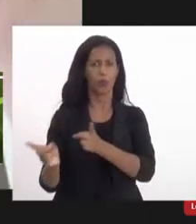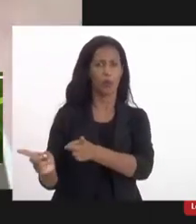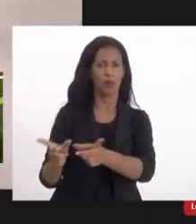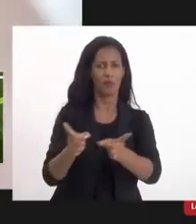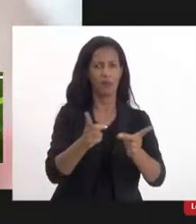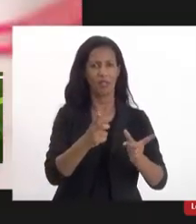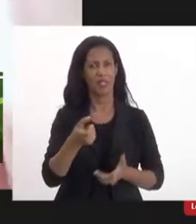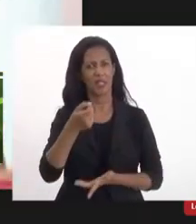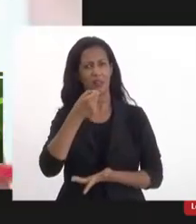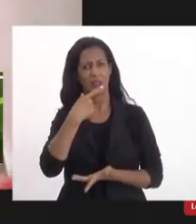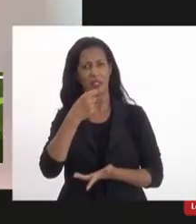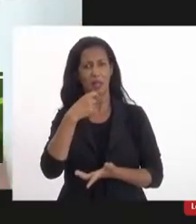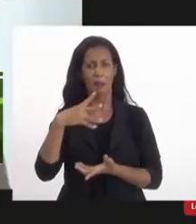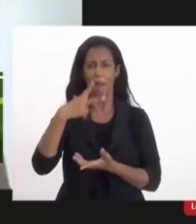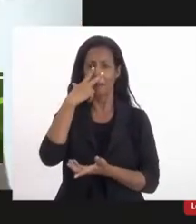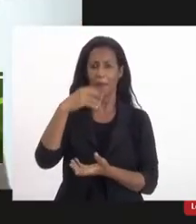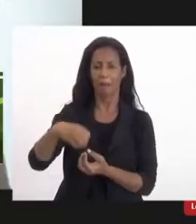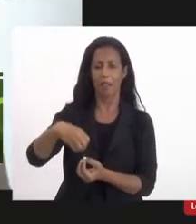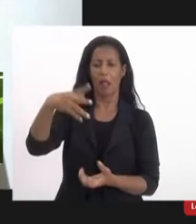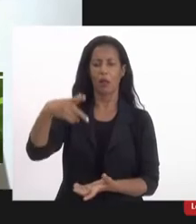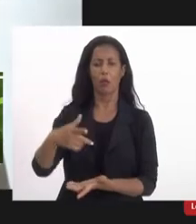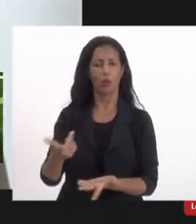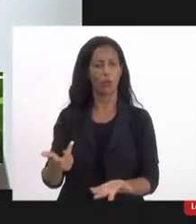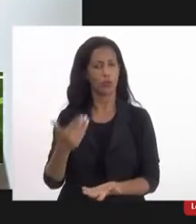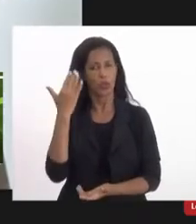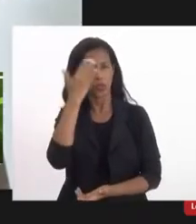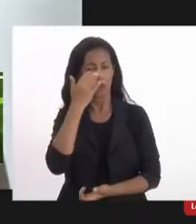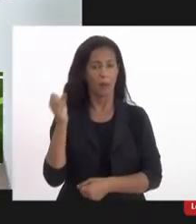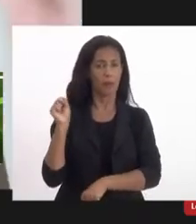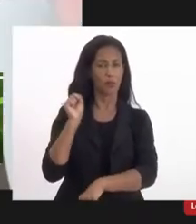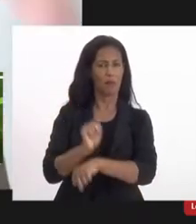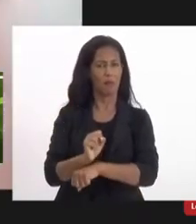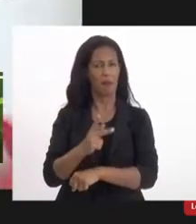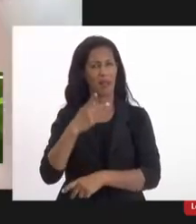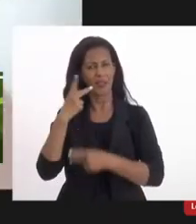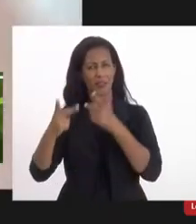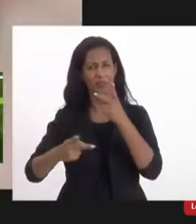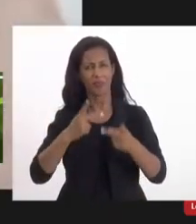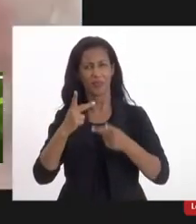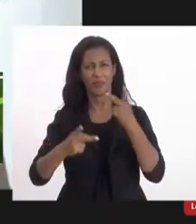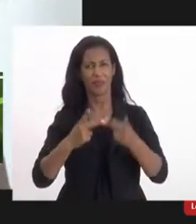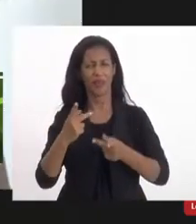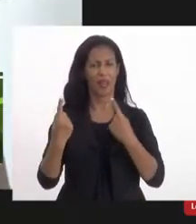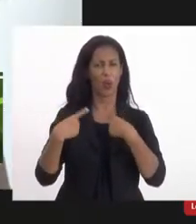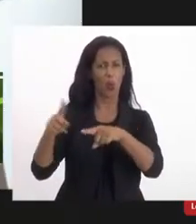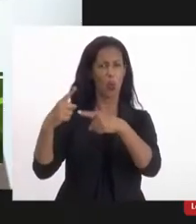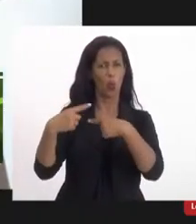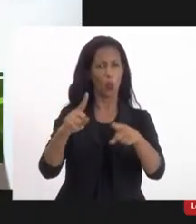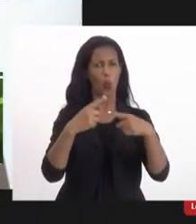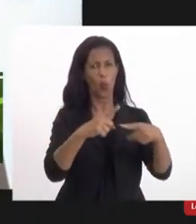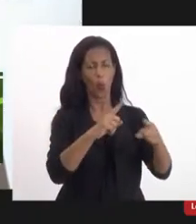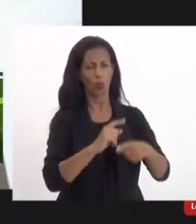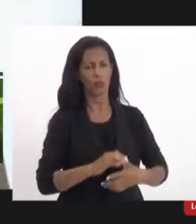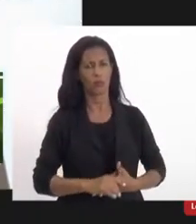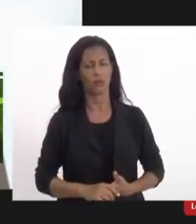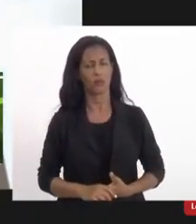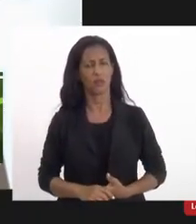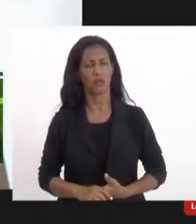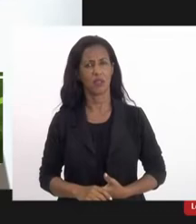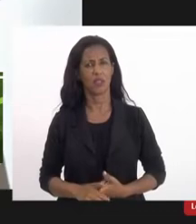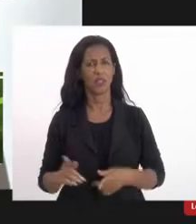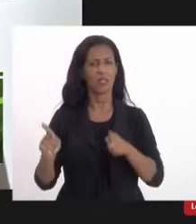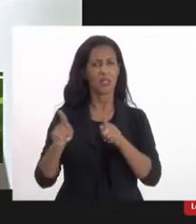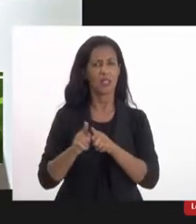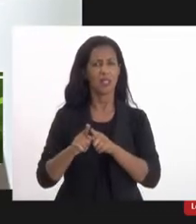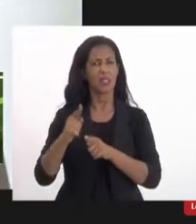medicamento milagroso, a gente não vê essas pessoas parando de falar contra as vacinações e a favor